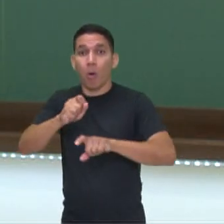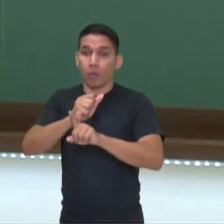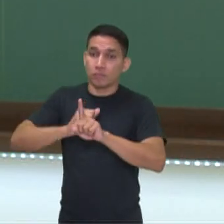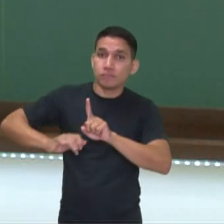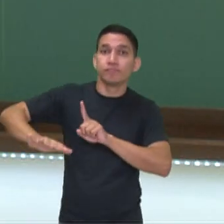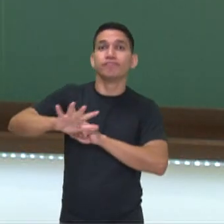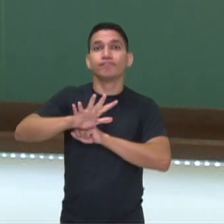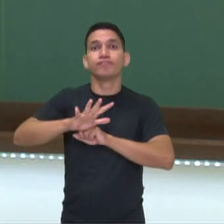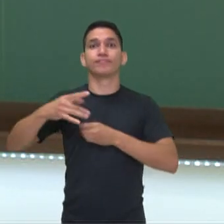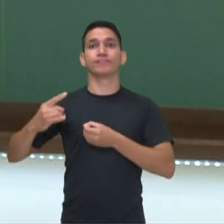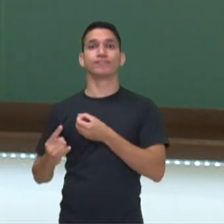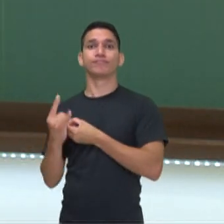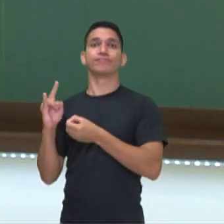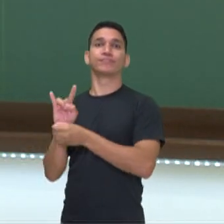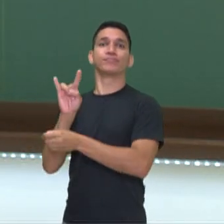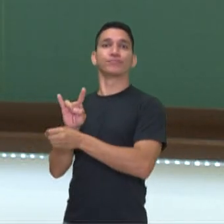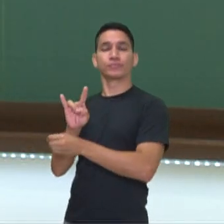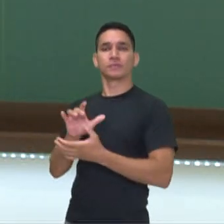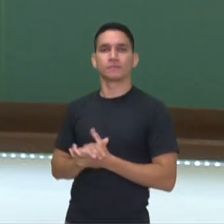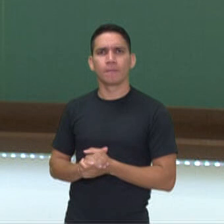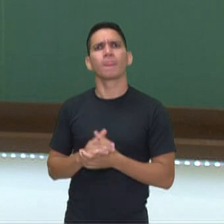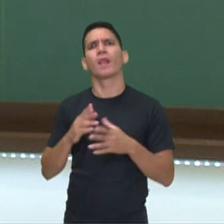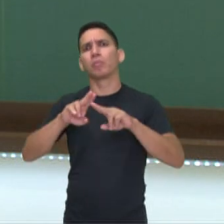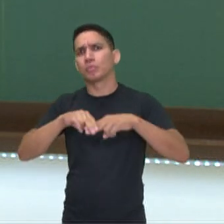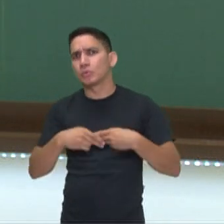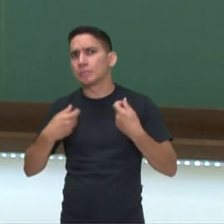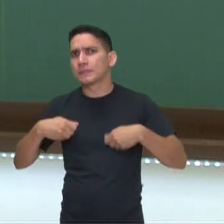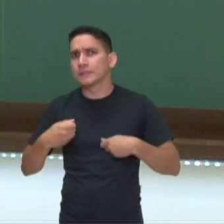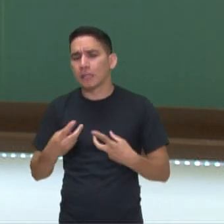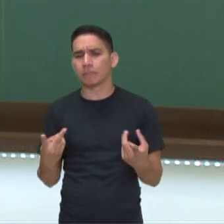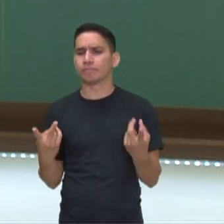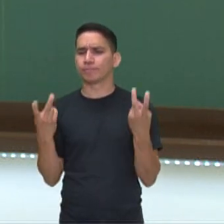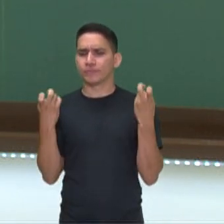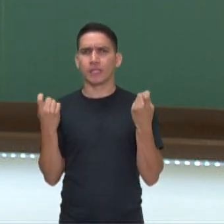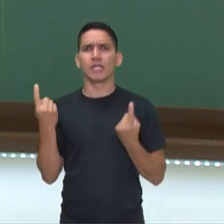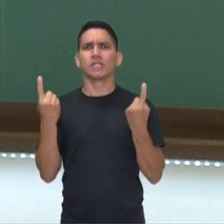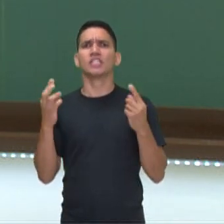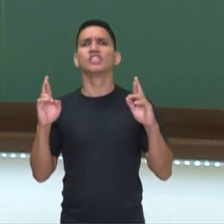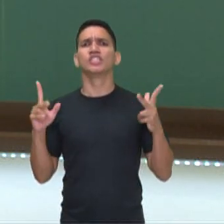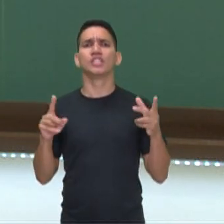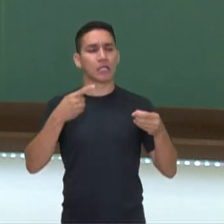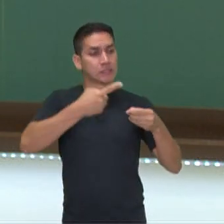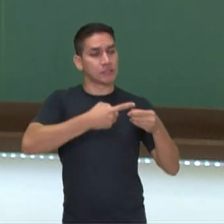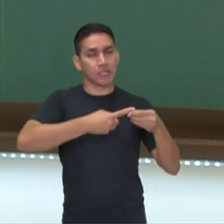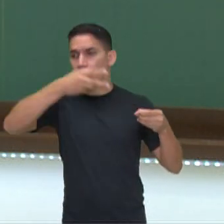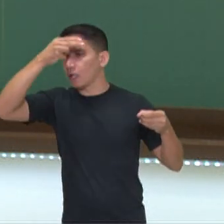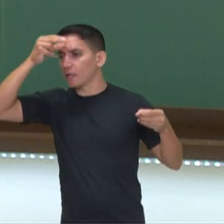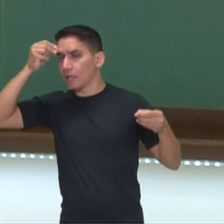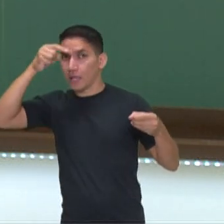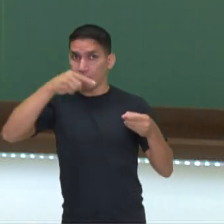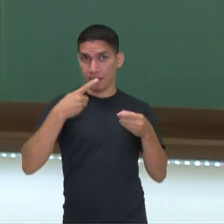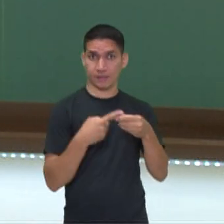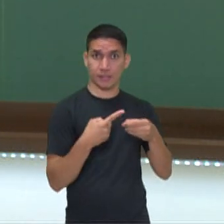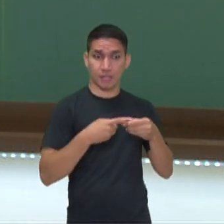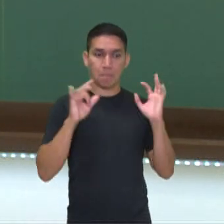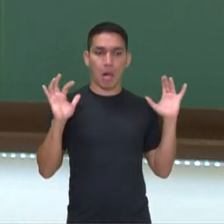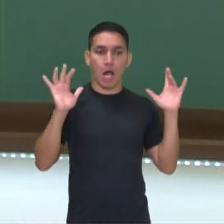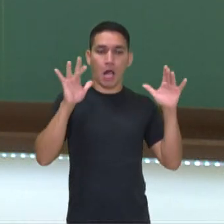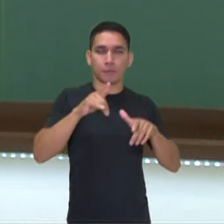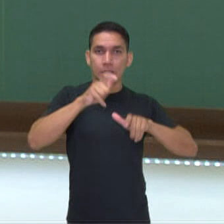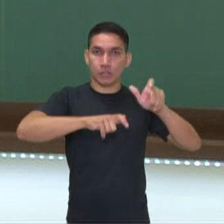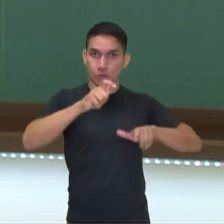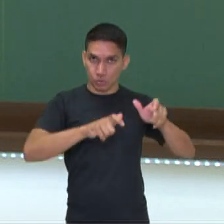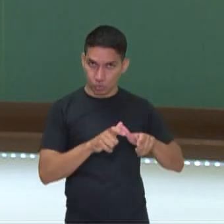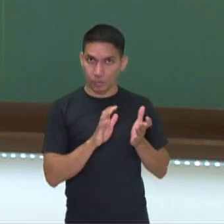fundamental que a gente consiga definir cidade e município, aonde cidade é uma área que apresenta uma grande concentração de